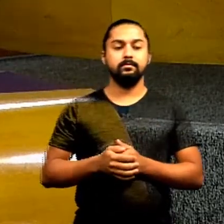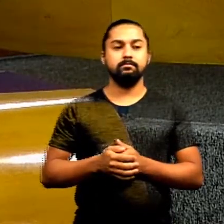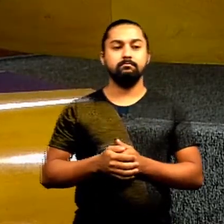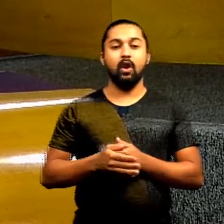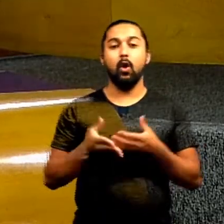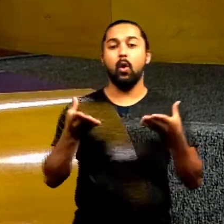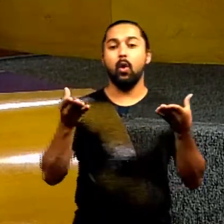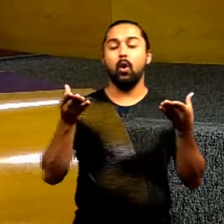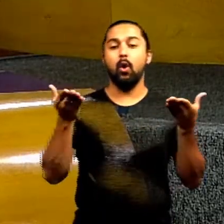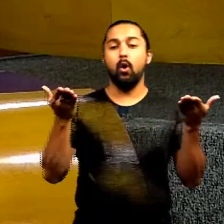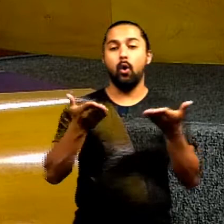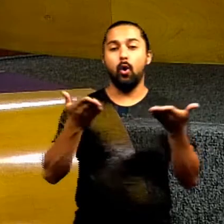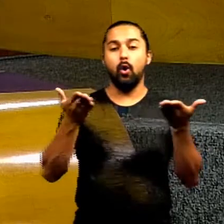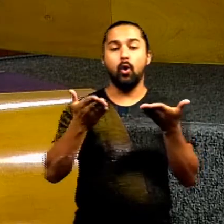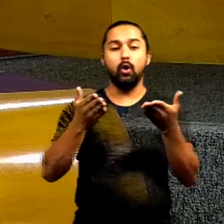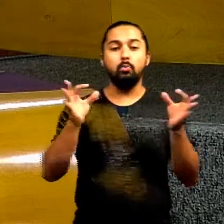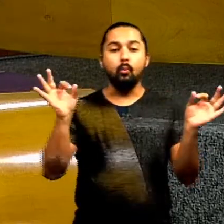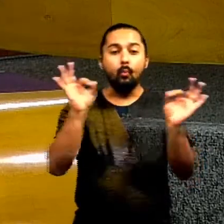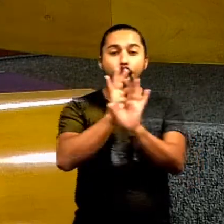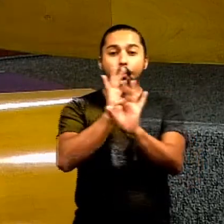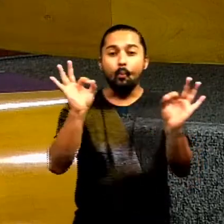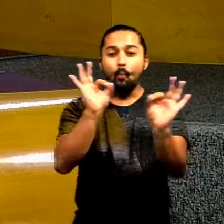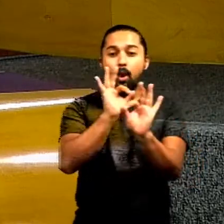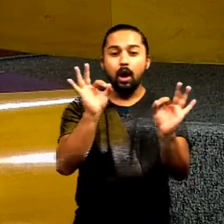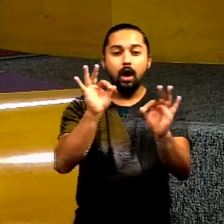galeria vazia, como o plenário está,